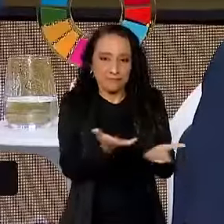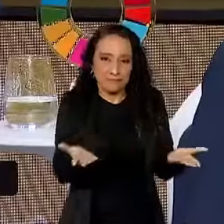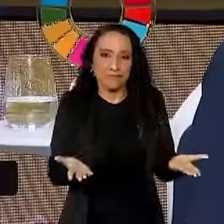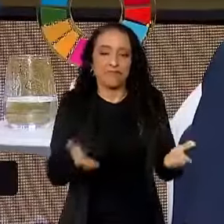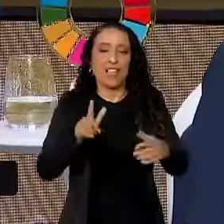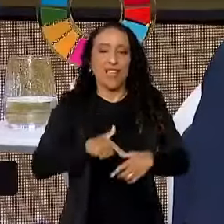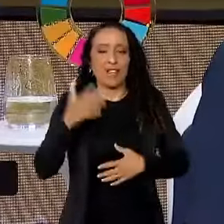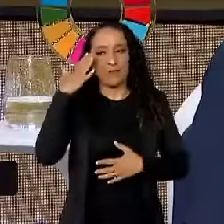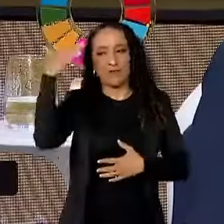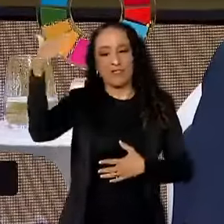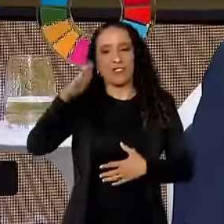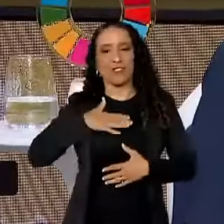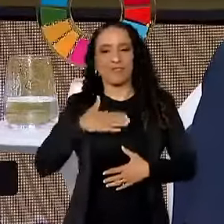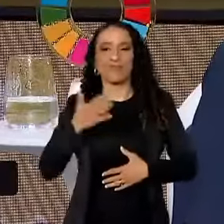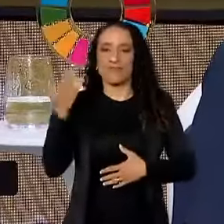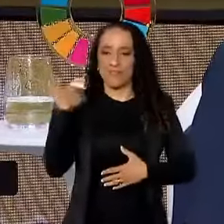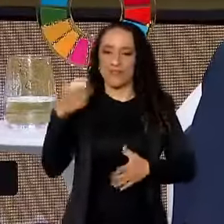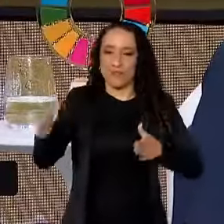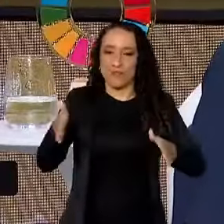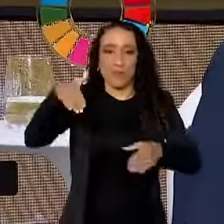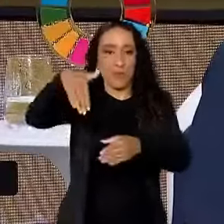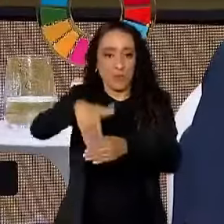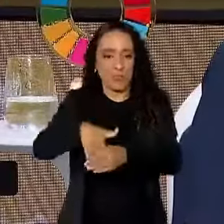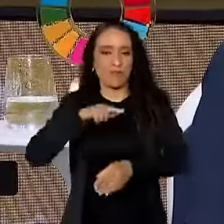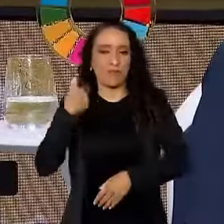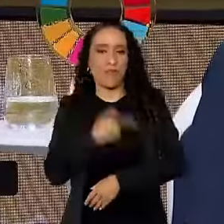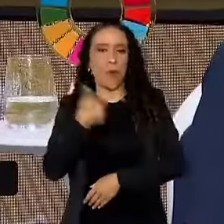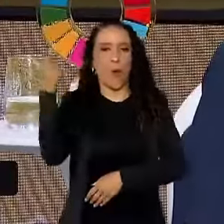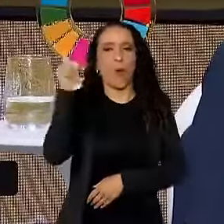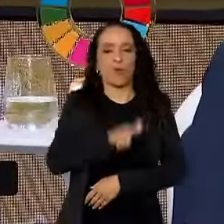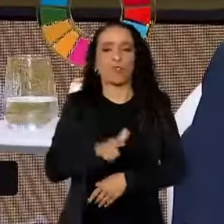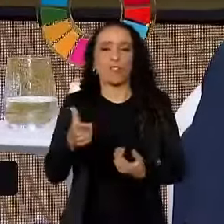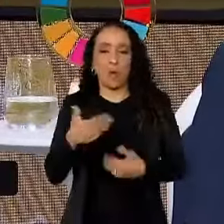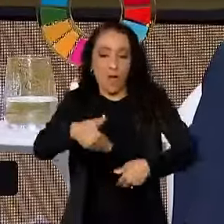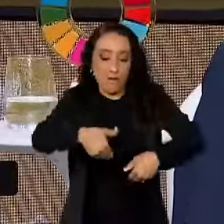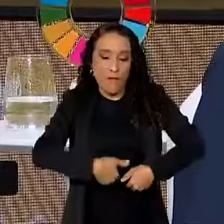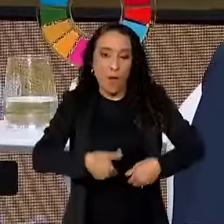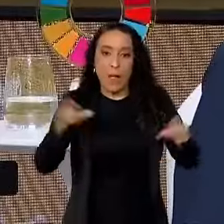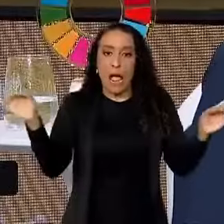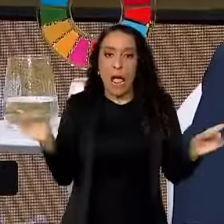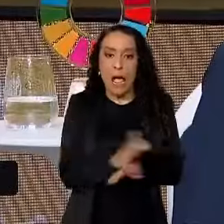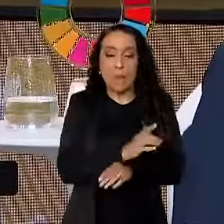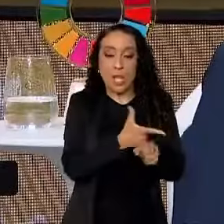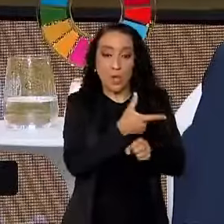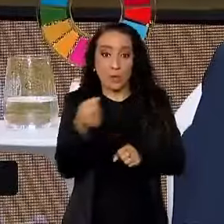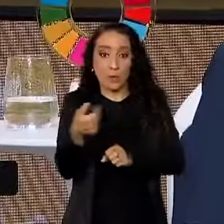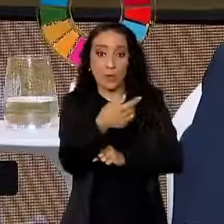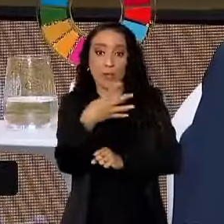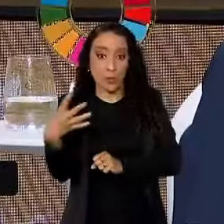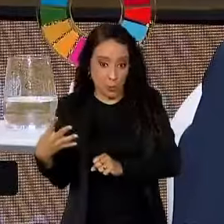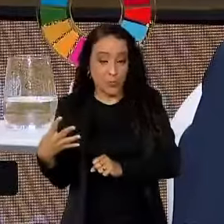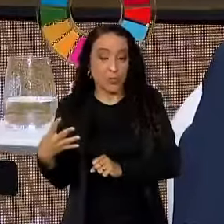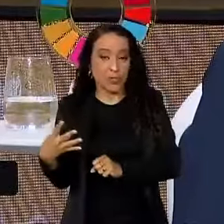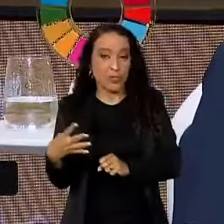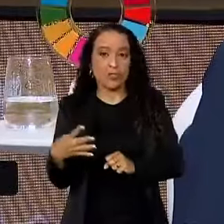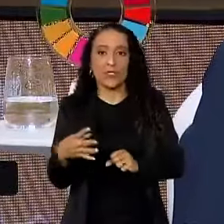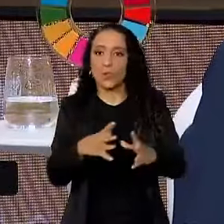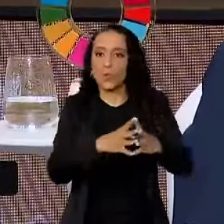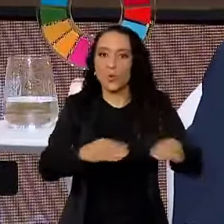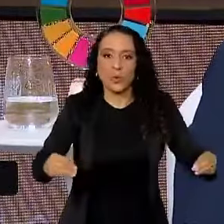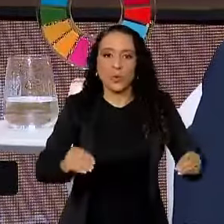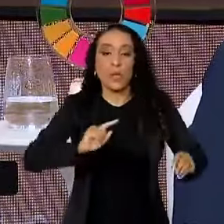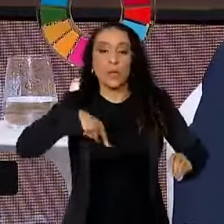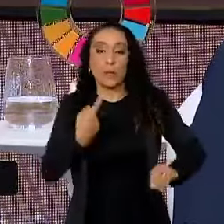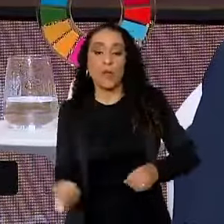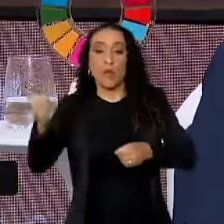que eu tive no meu governo. Nós conseguimos acabar com a fome em 2014. E depois que eu